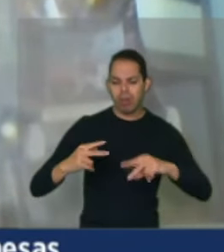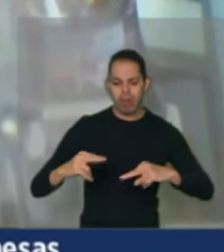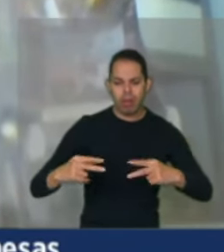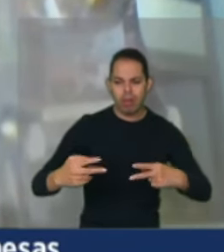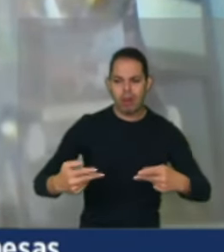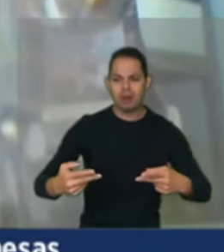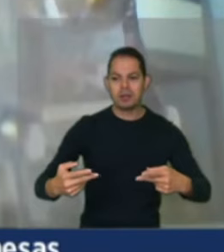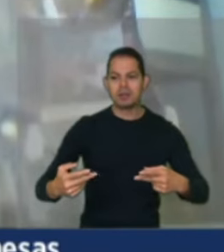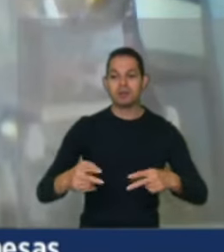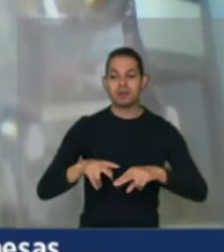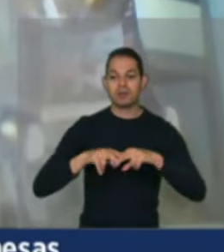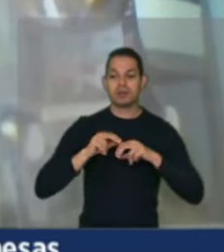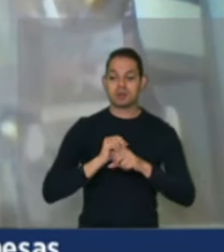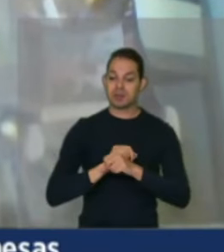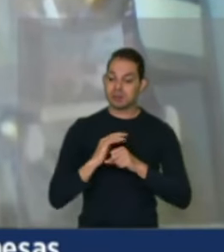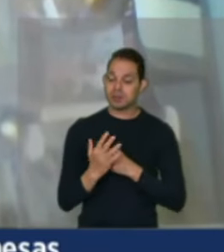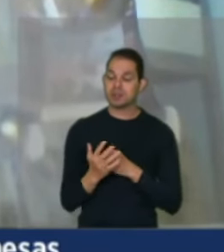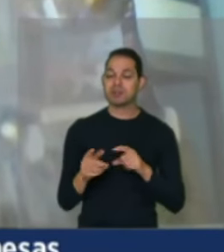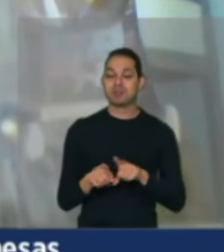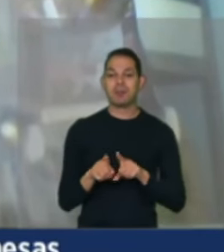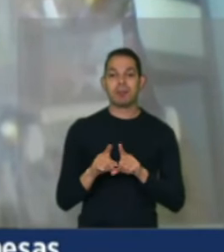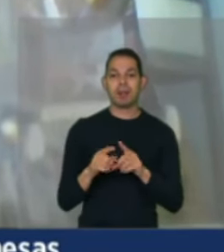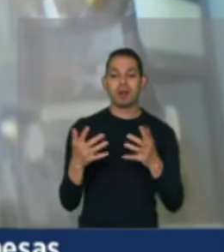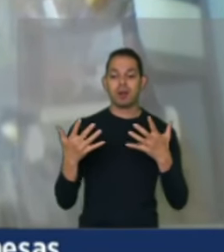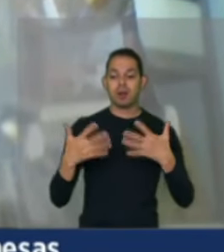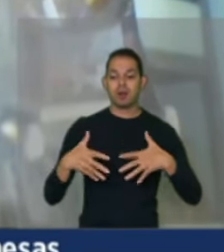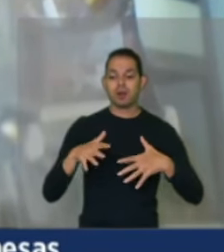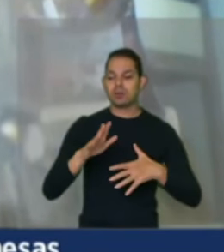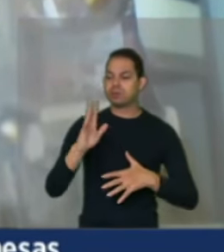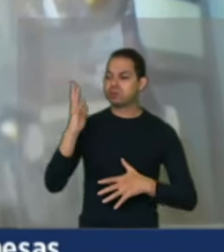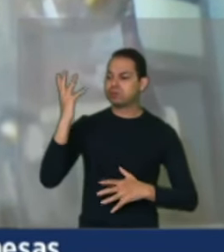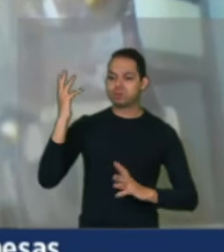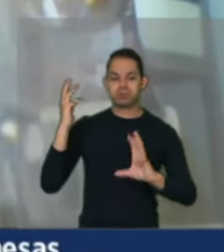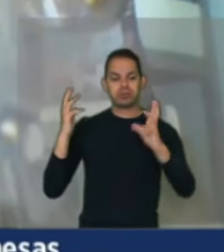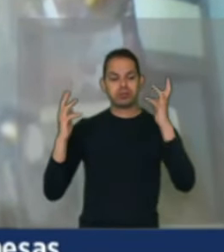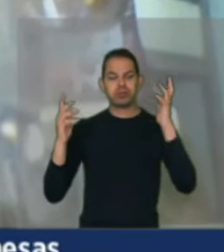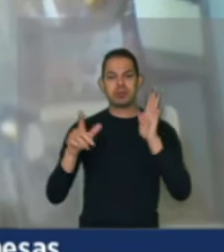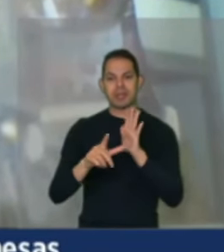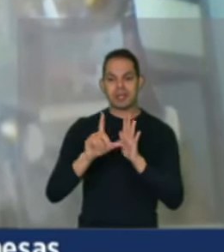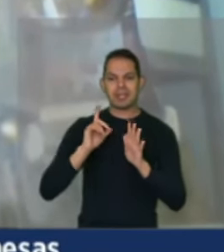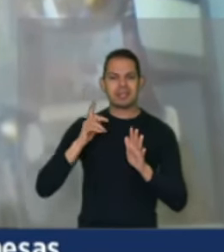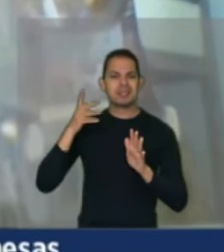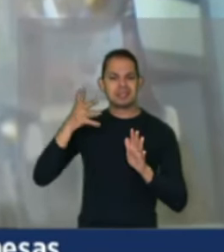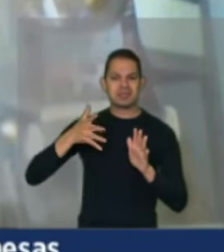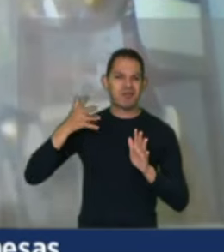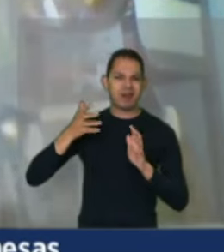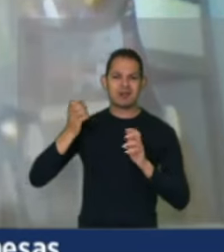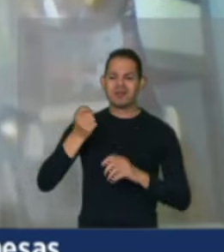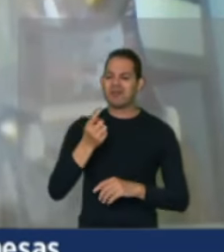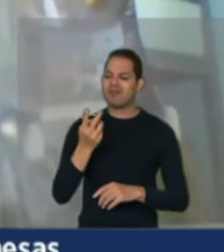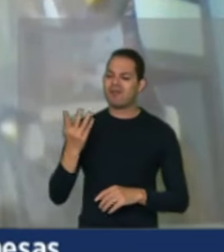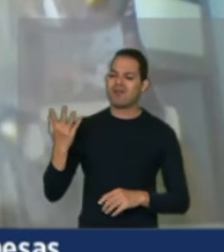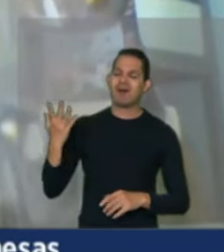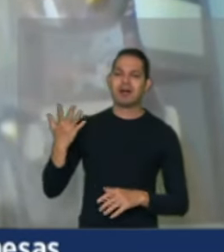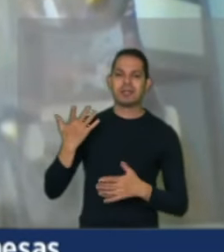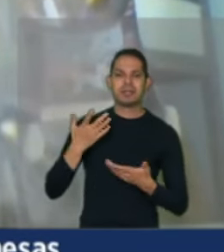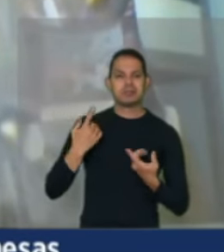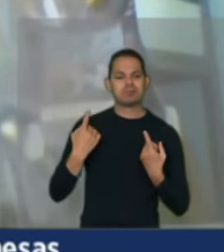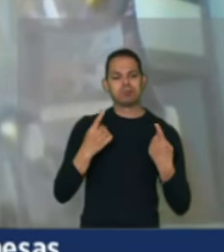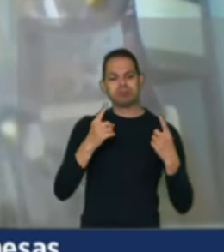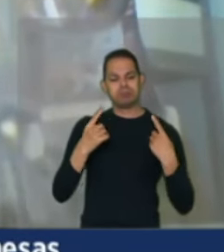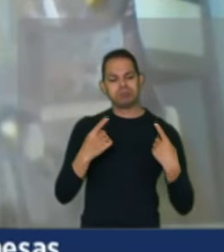Covid, mas também da natureza, como foi relatado aqui por vários já, dos atentados que a gente vem